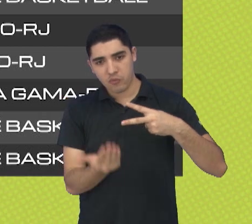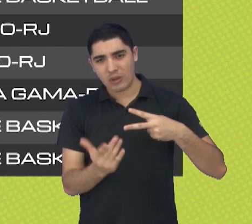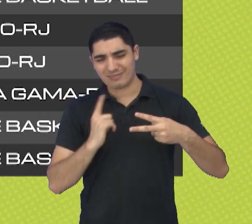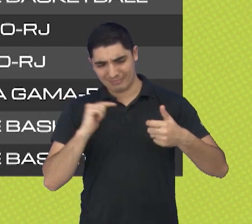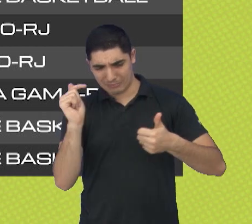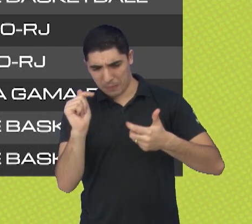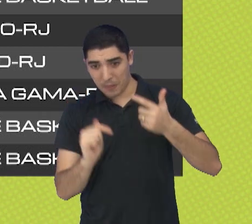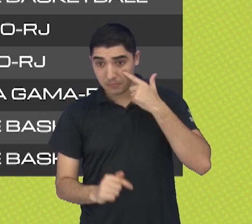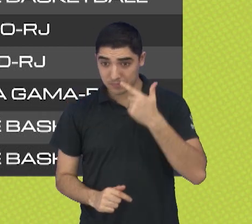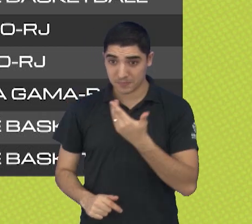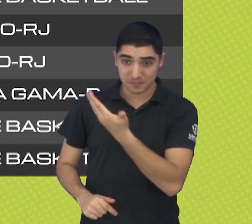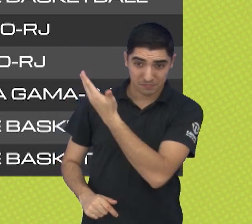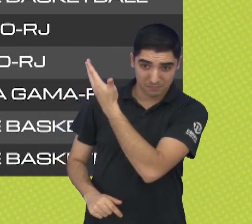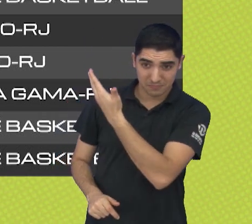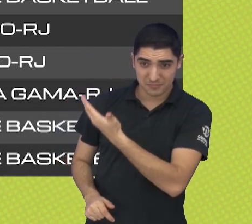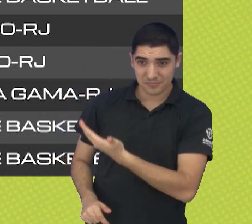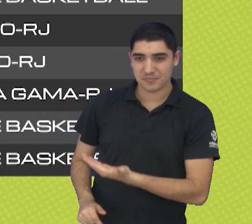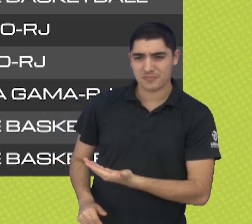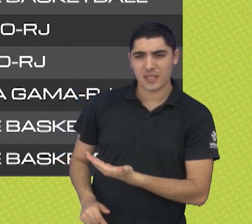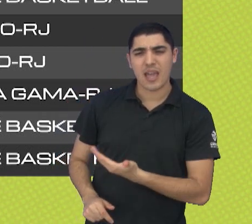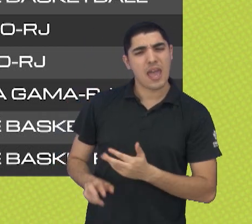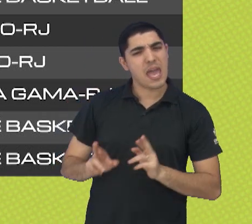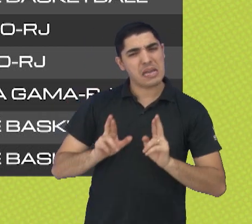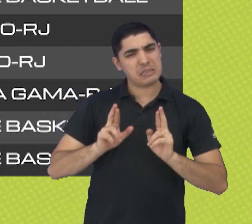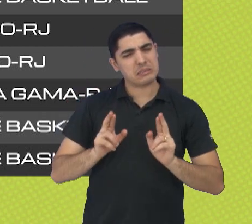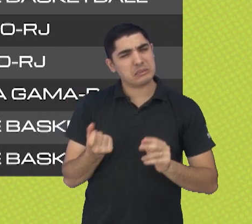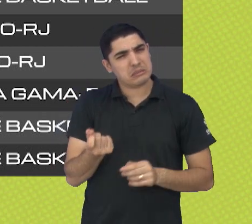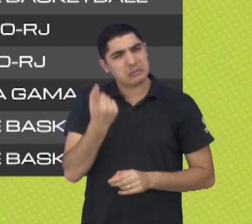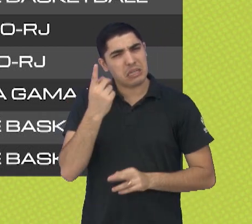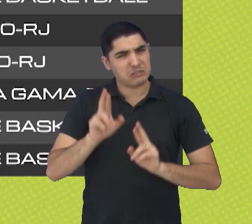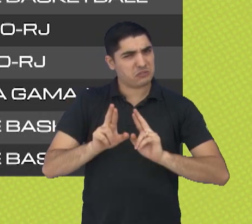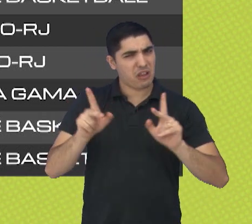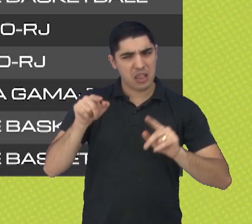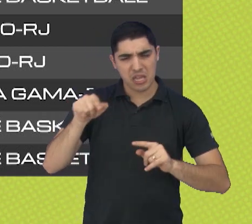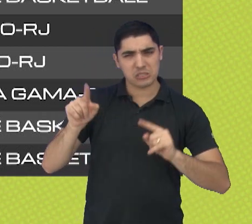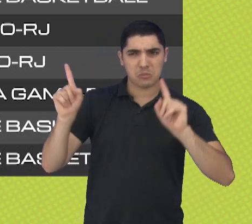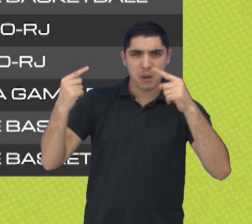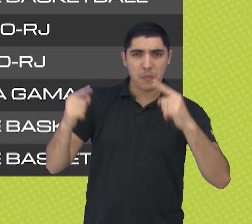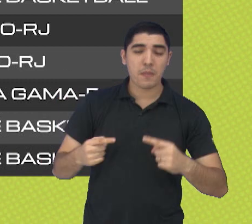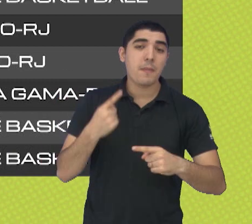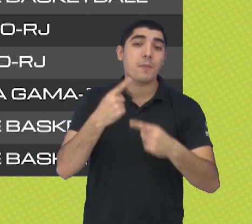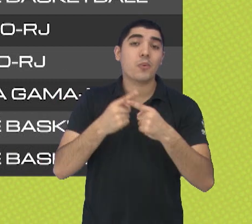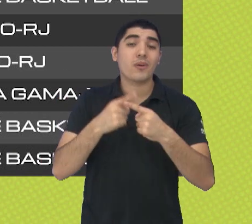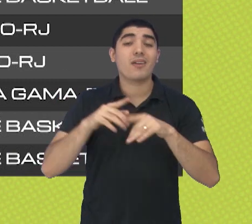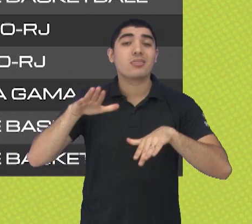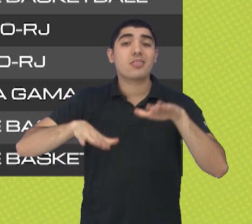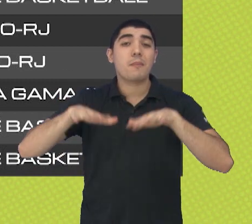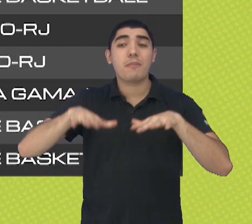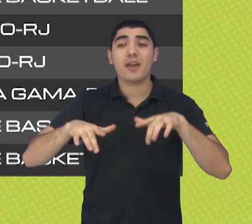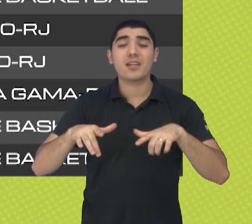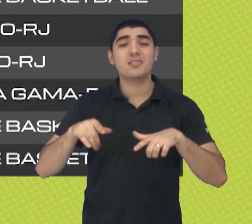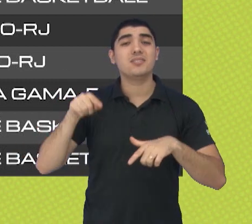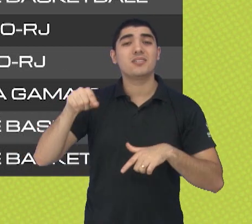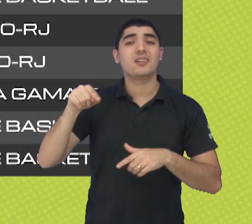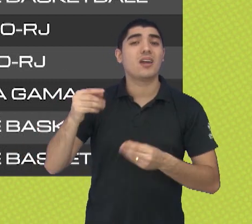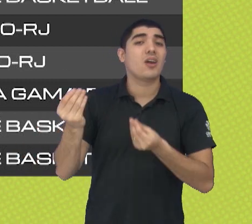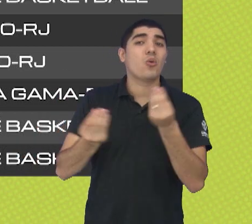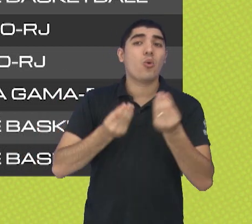em casa também e tudo mais. É uma tabela meio esquisita, mas eles também fazem de acordo com a logística, para evitar